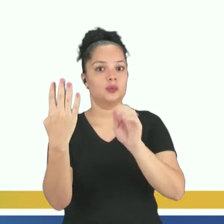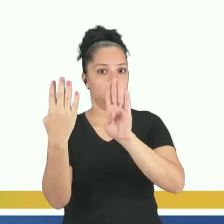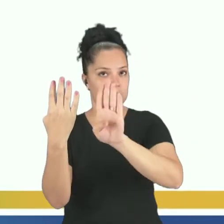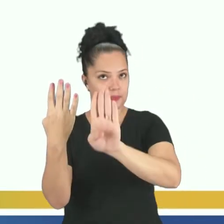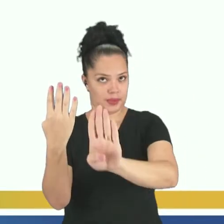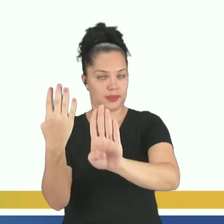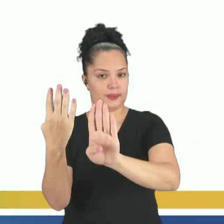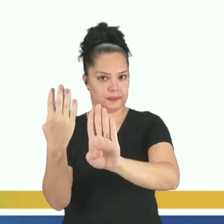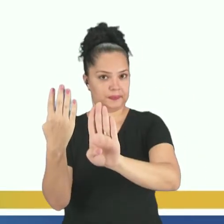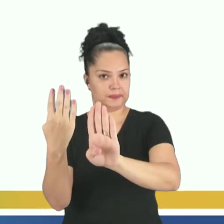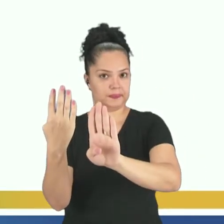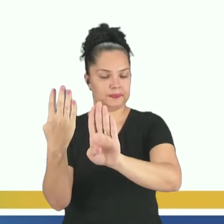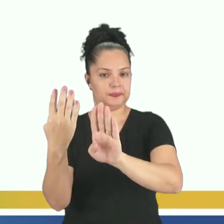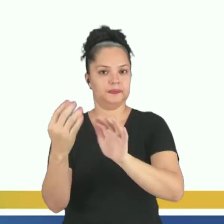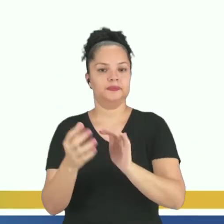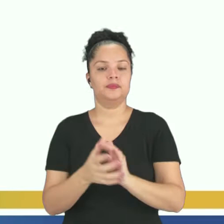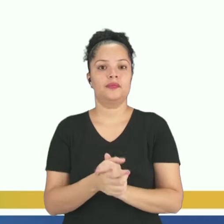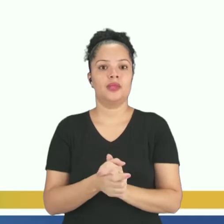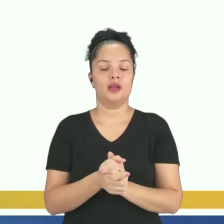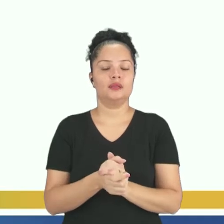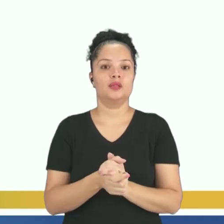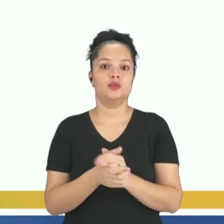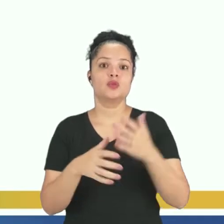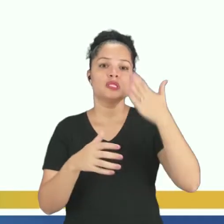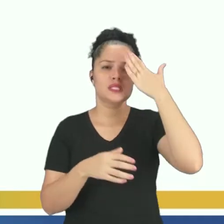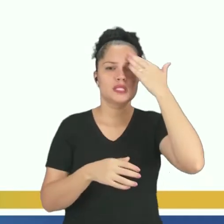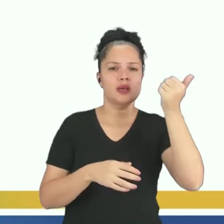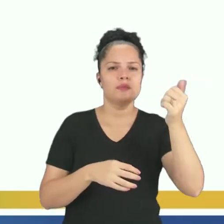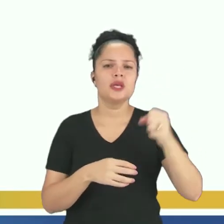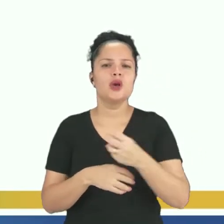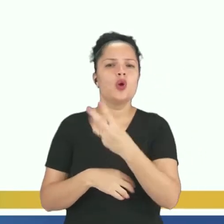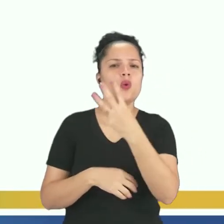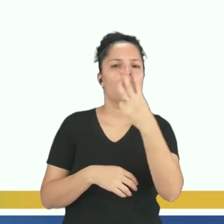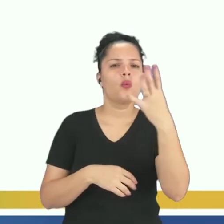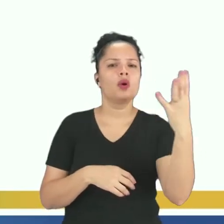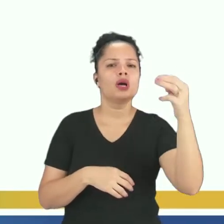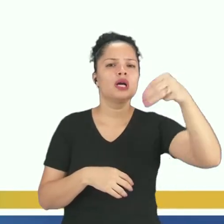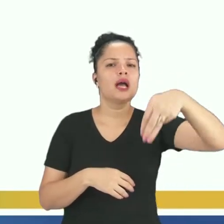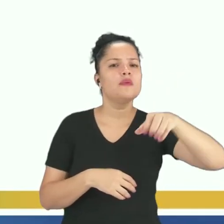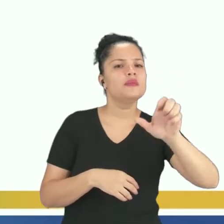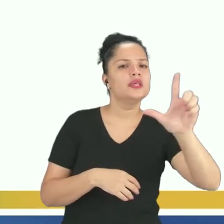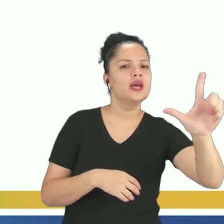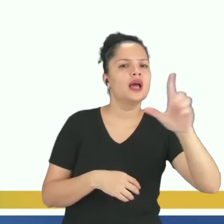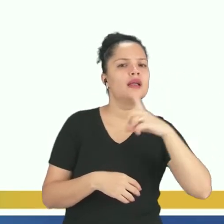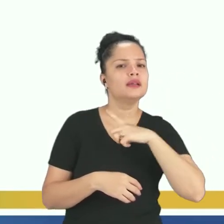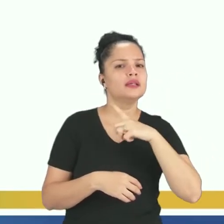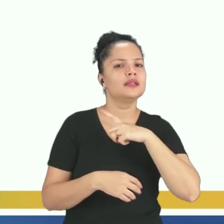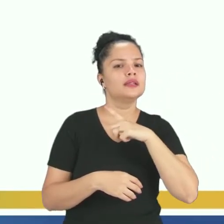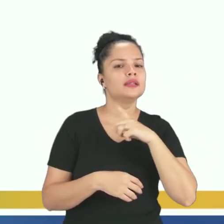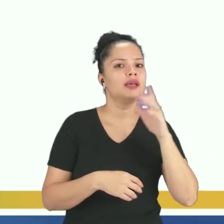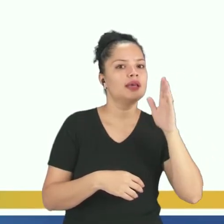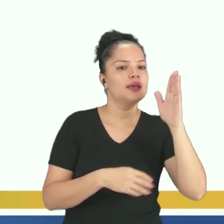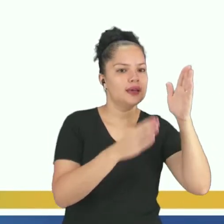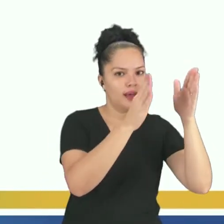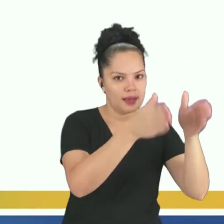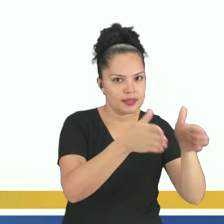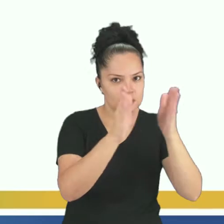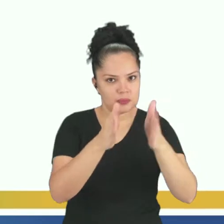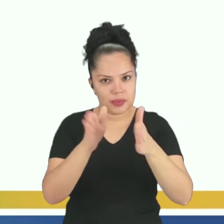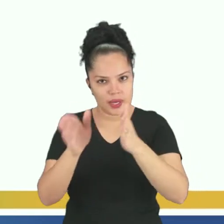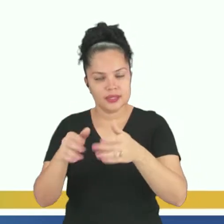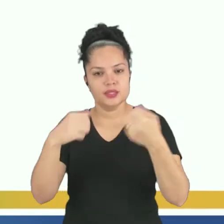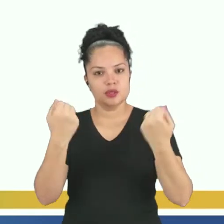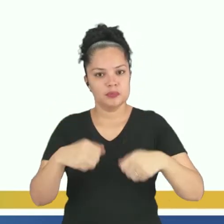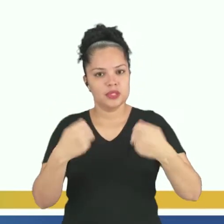serão da substância B. Então, para eu saber quantas ml tem em cada uma dessas partezinhas, basta eu dividir